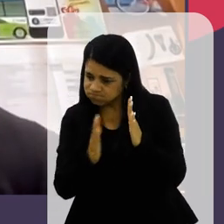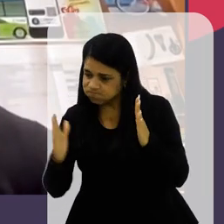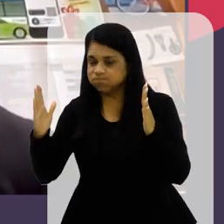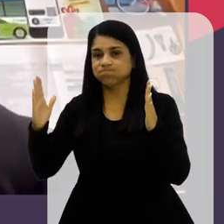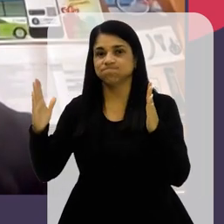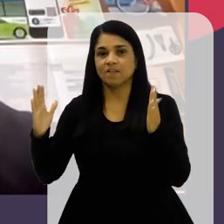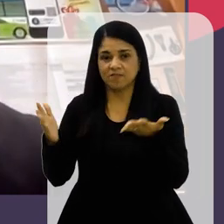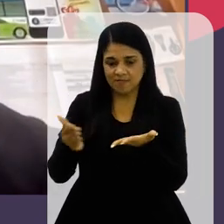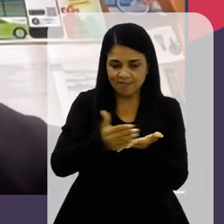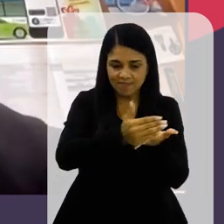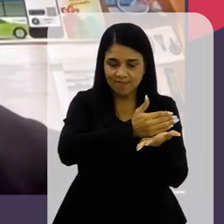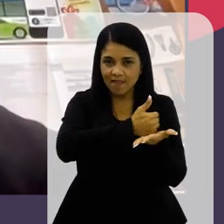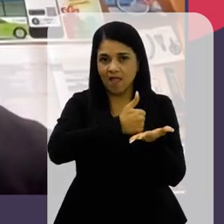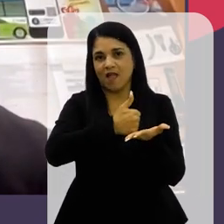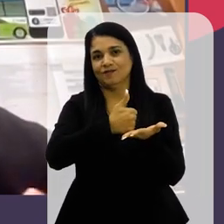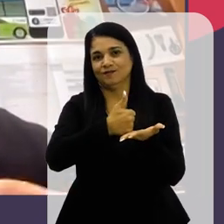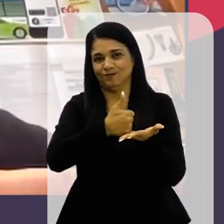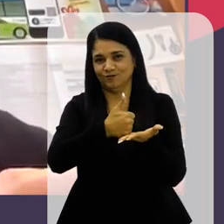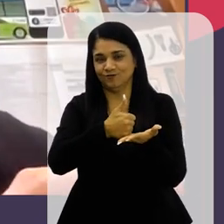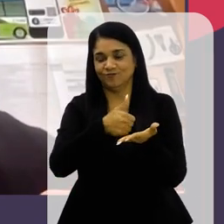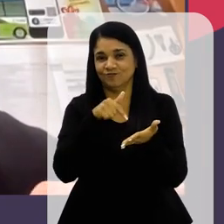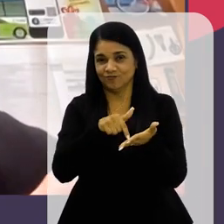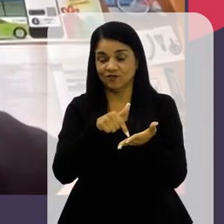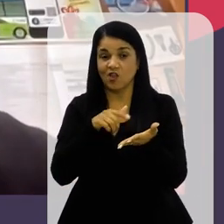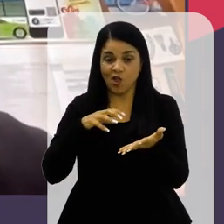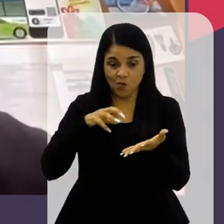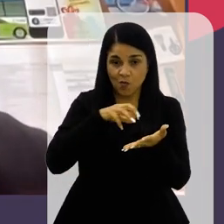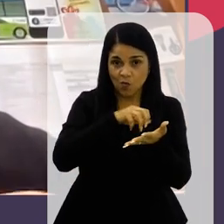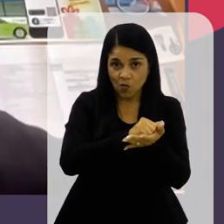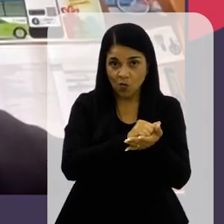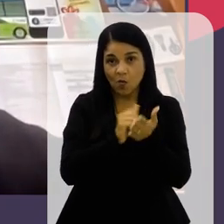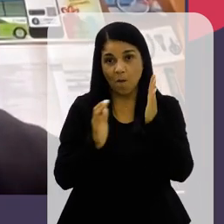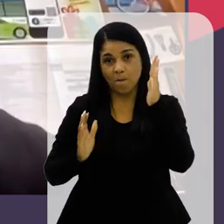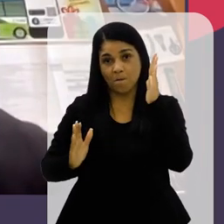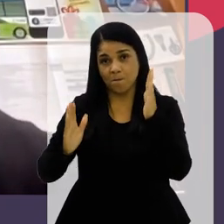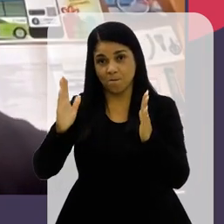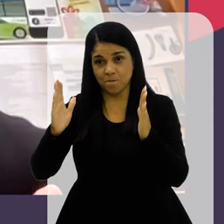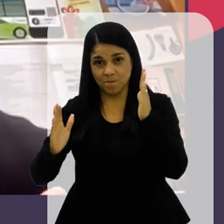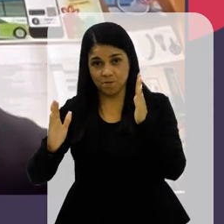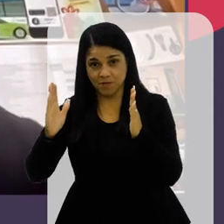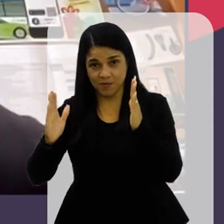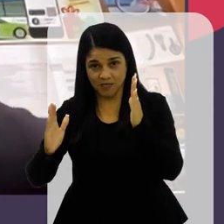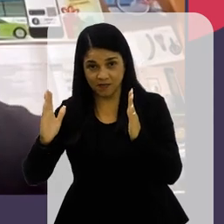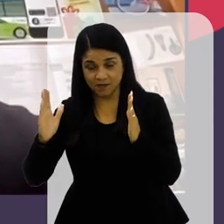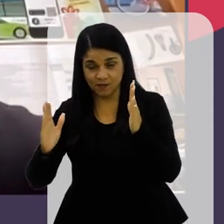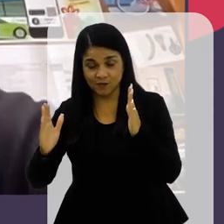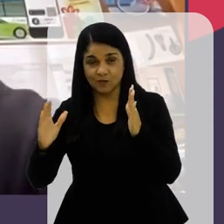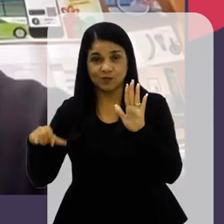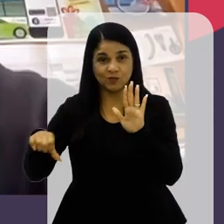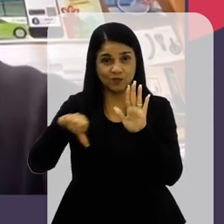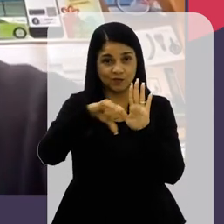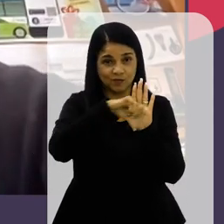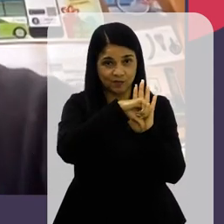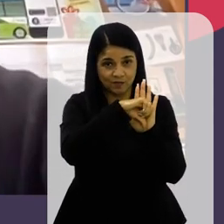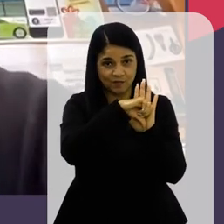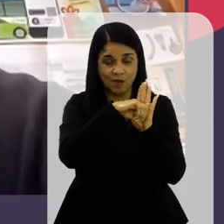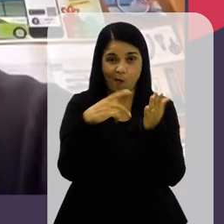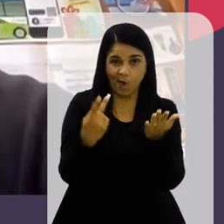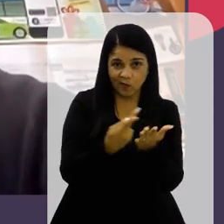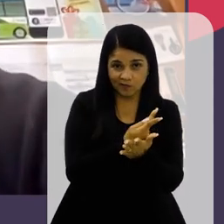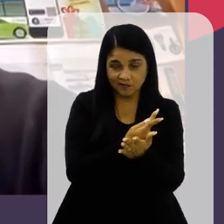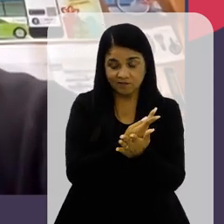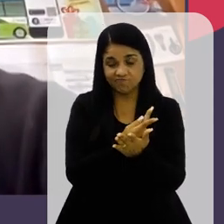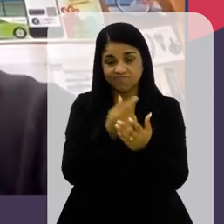De um volume De dados Grande E ao mesmo tempo Envolvendo ocorrências Ao longo De um período Que nos dê A